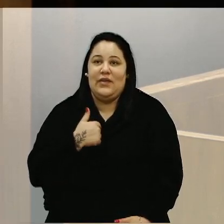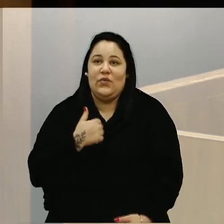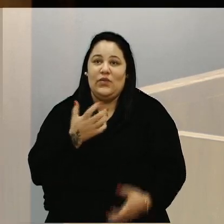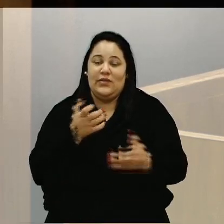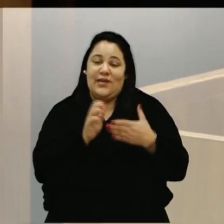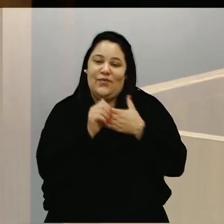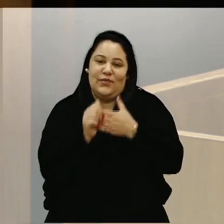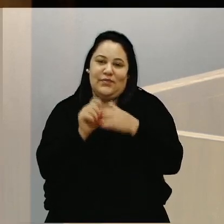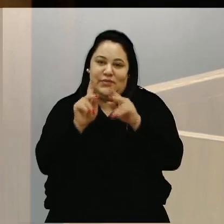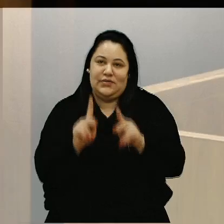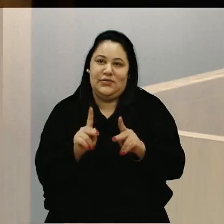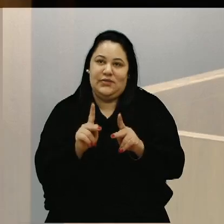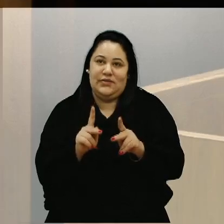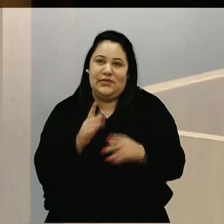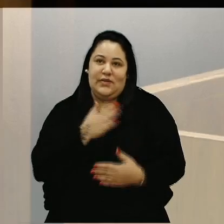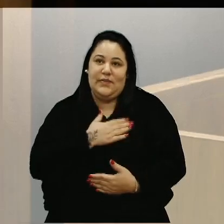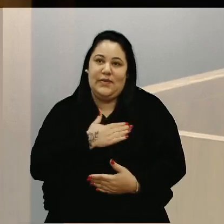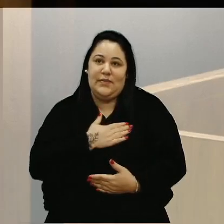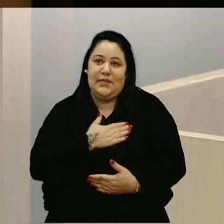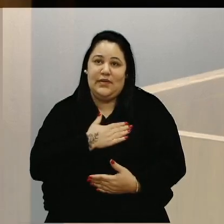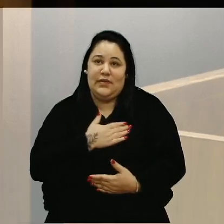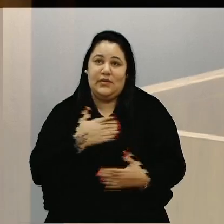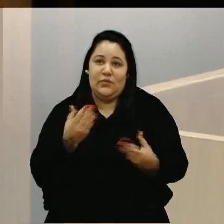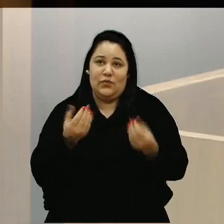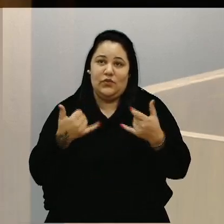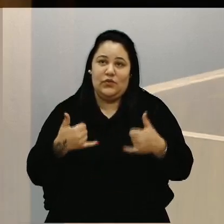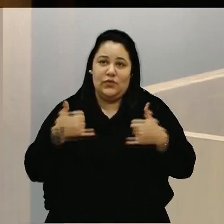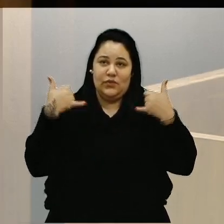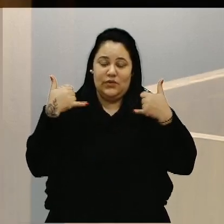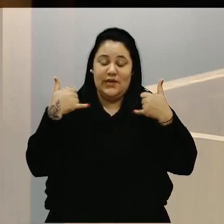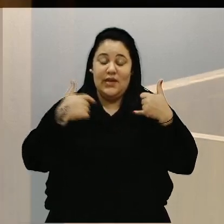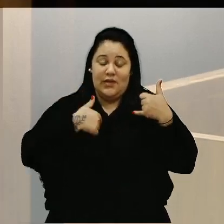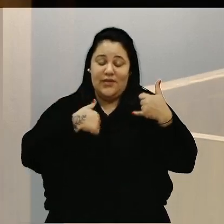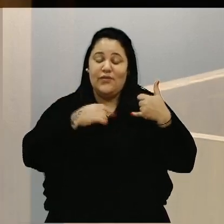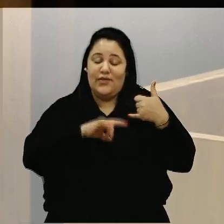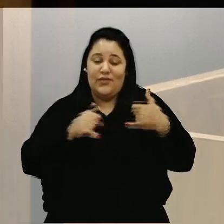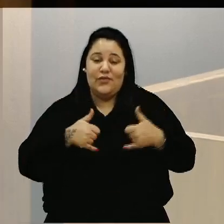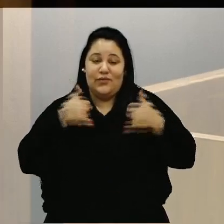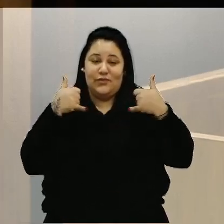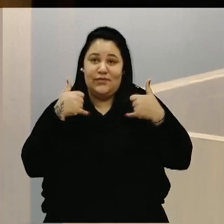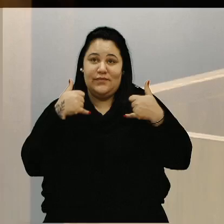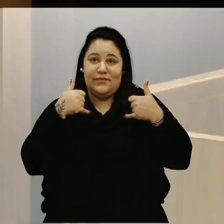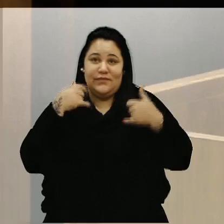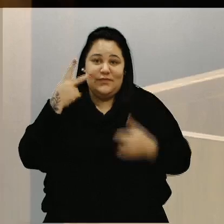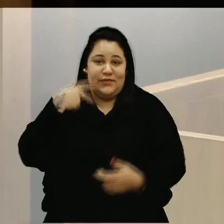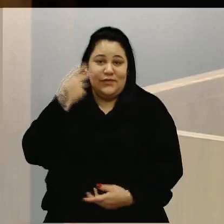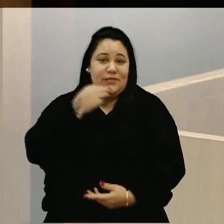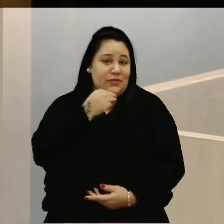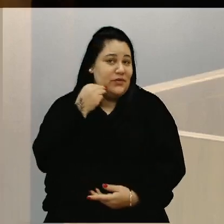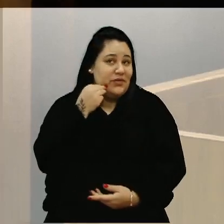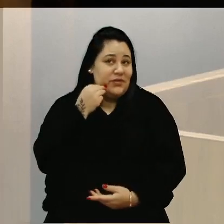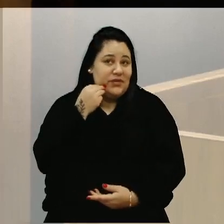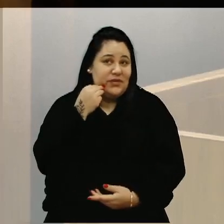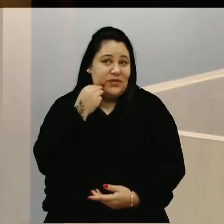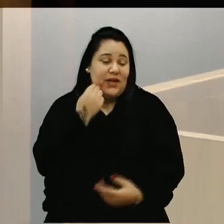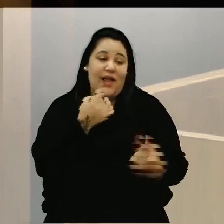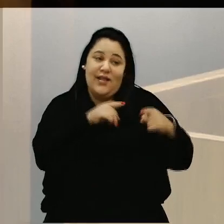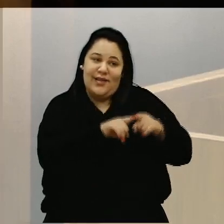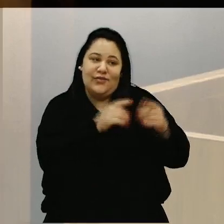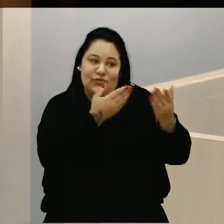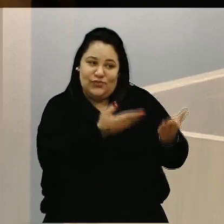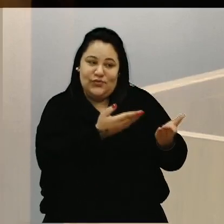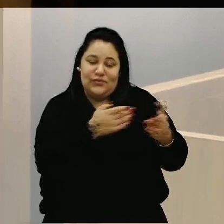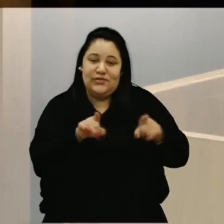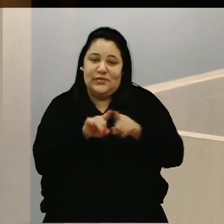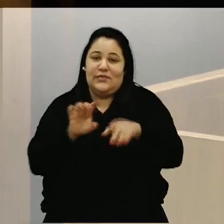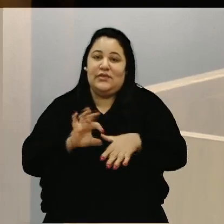E isso, para mim, é motivo de muito orgulho. Me orgulho muito, vereadora Marisol, de estar ao teu lado, de estar ao lado de lideranças, como o nosso